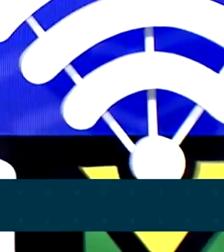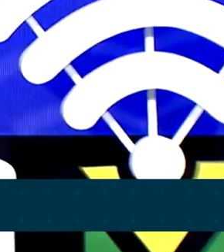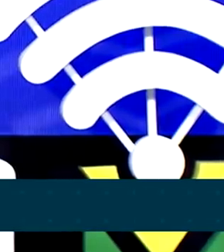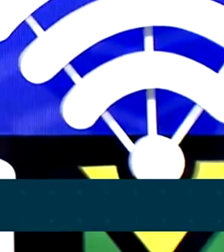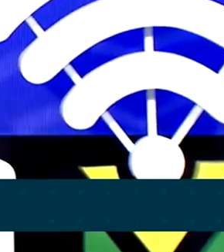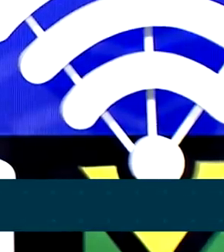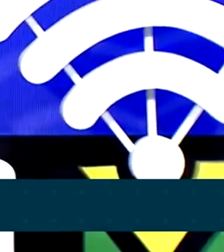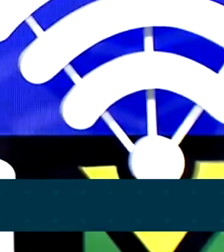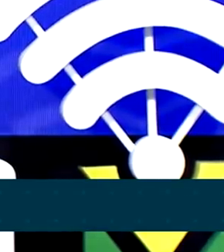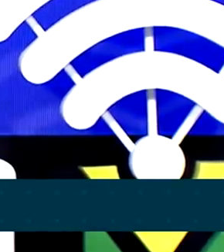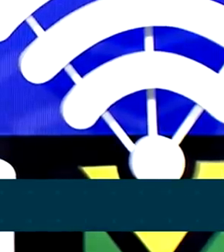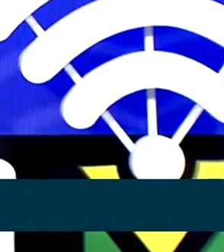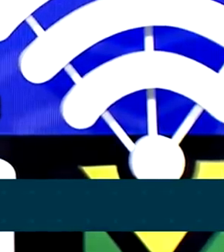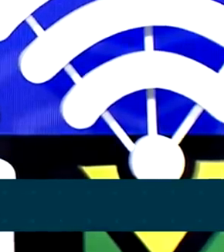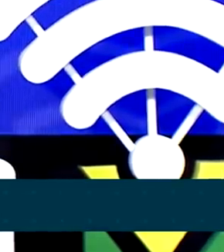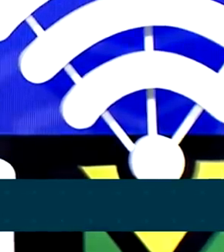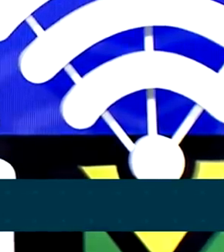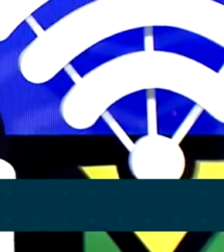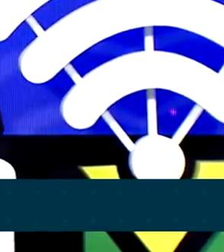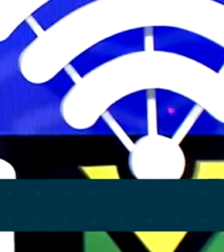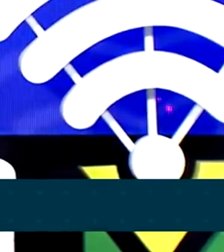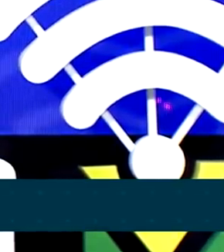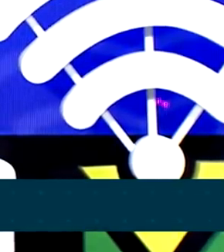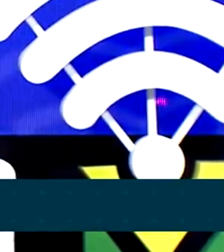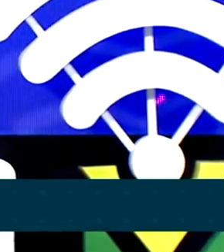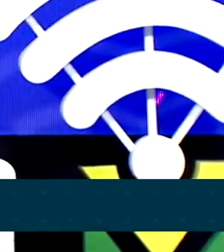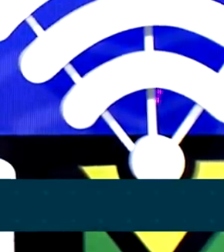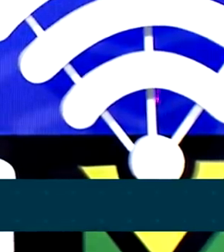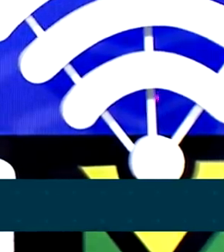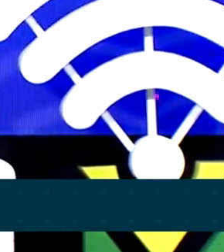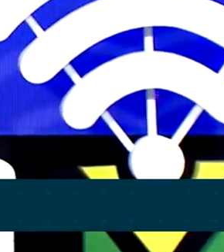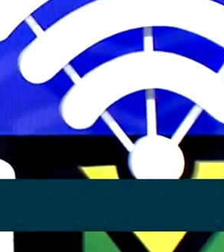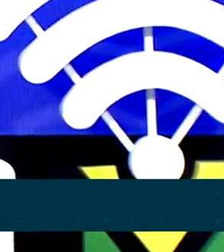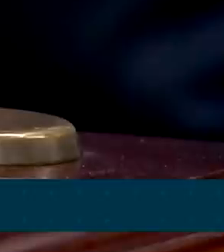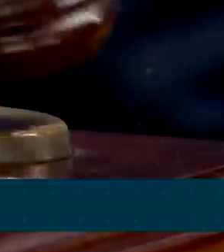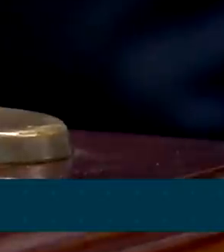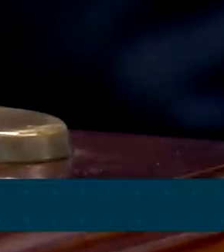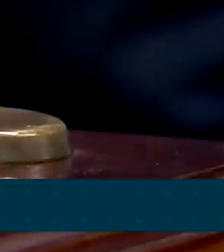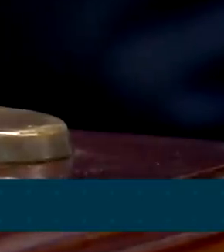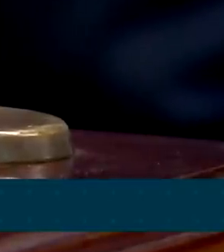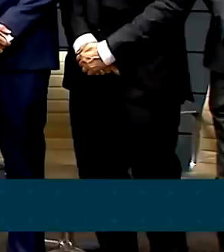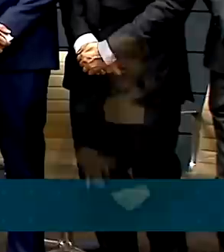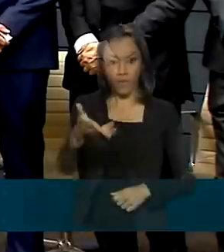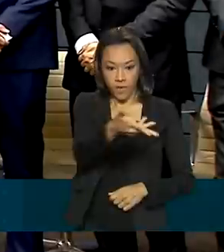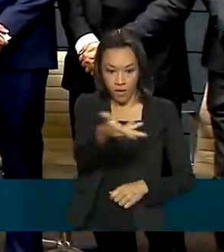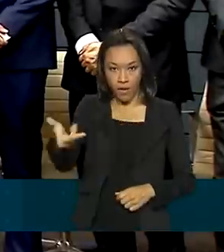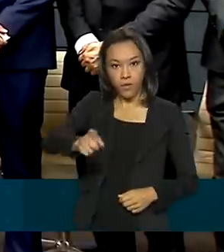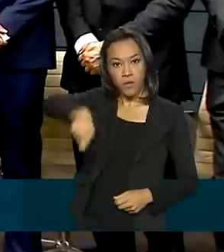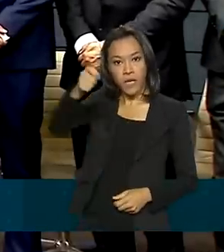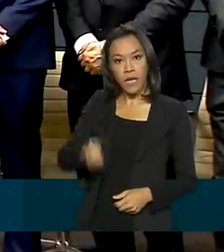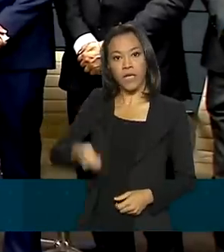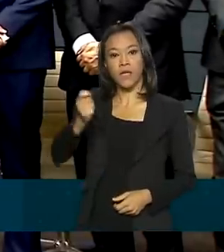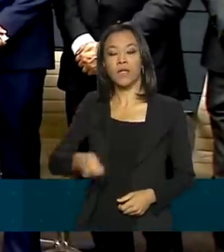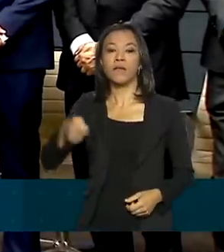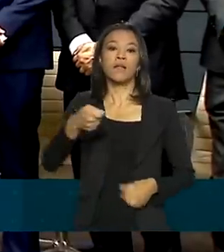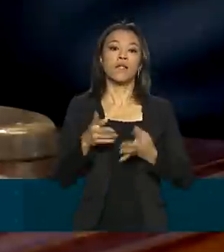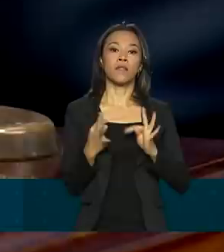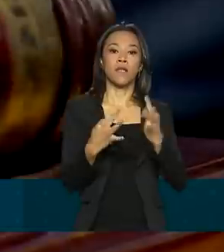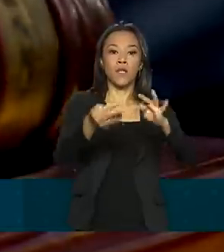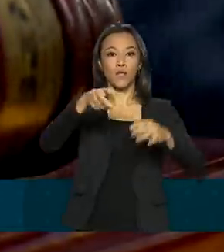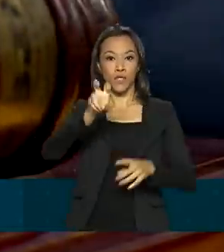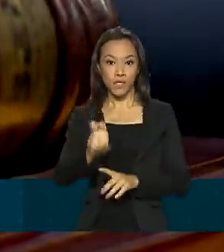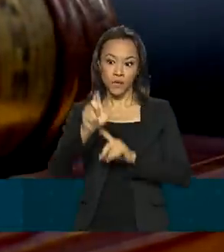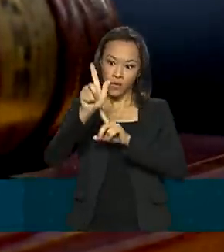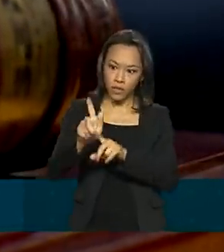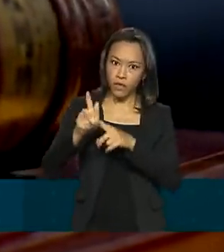Japão, vai poder fazer uma cirurgia numa pessoa lá no Vale do Paraíba. O leilão da tecnologia 5G foi a maior